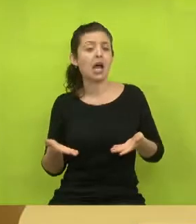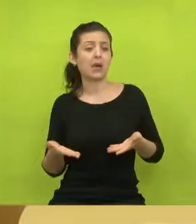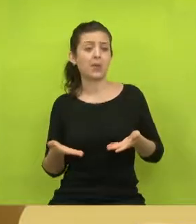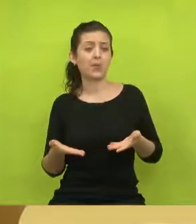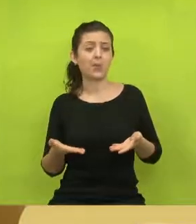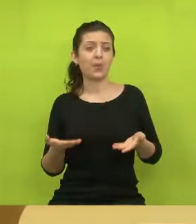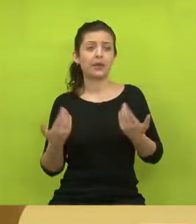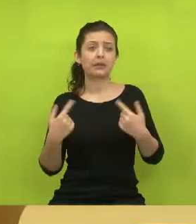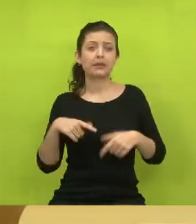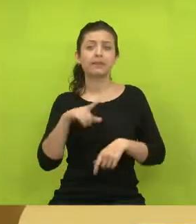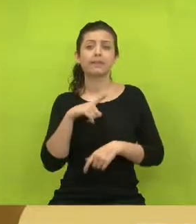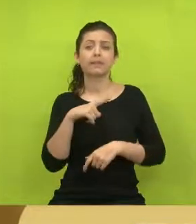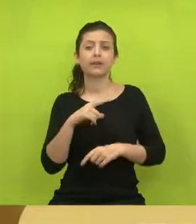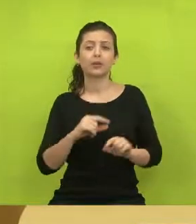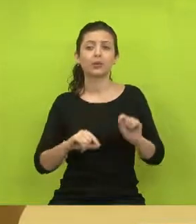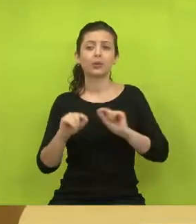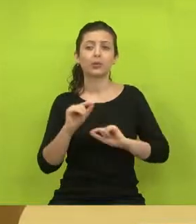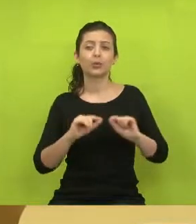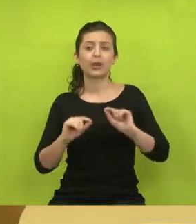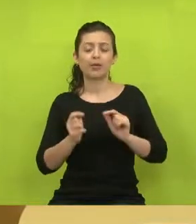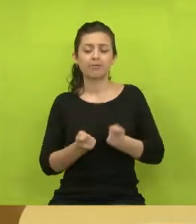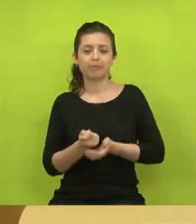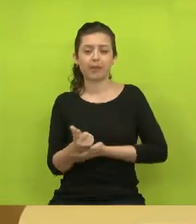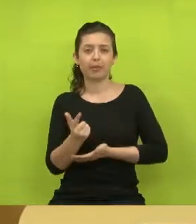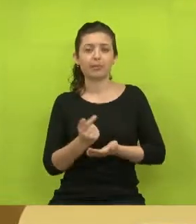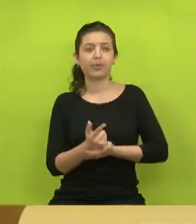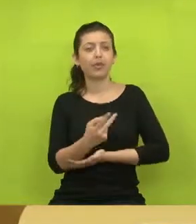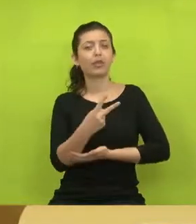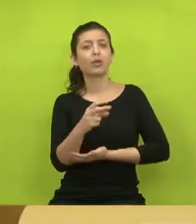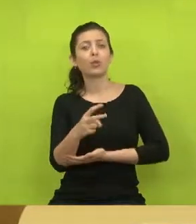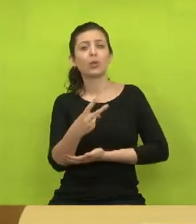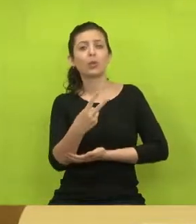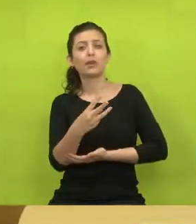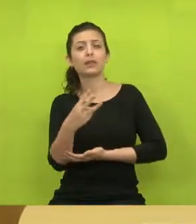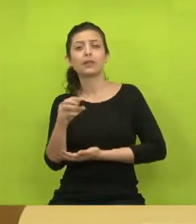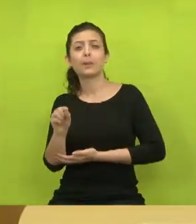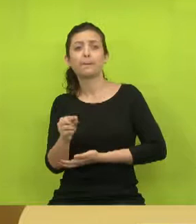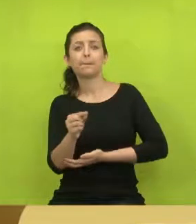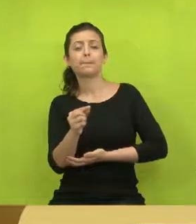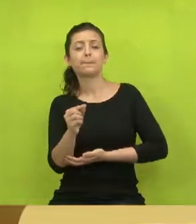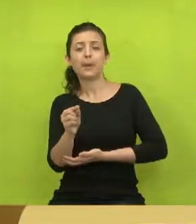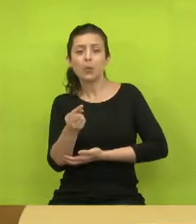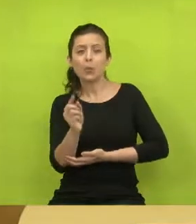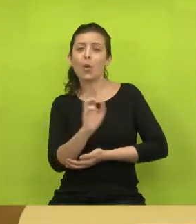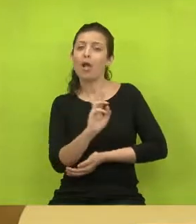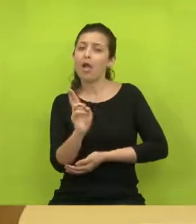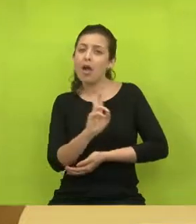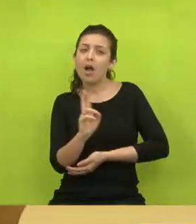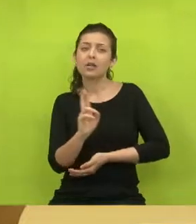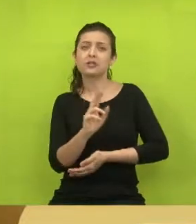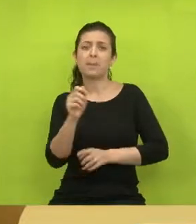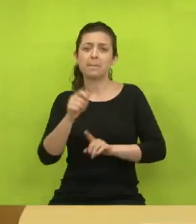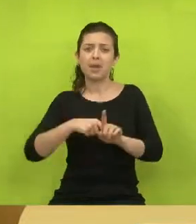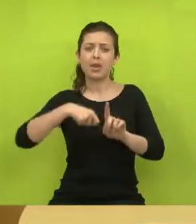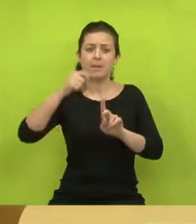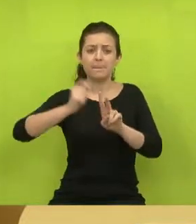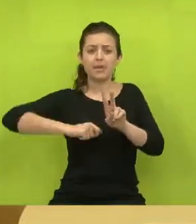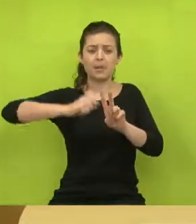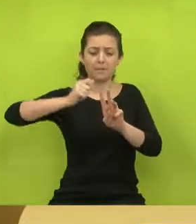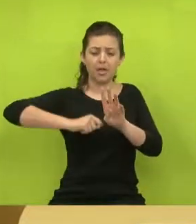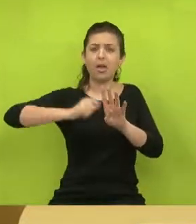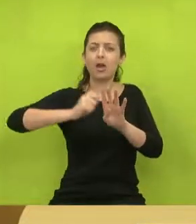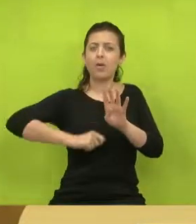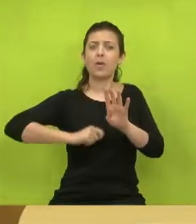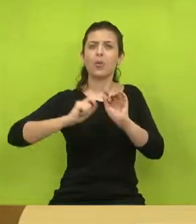tem aí um gasto de 230 mil reais mensais para